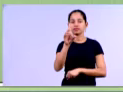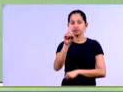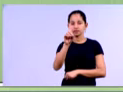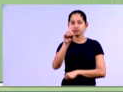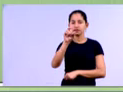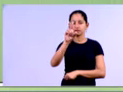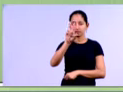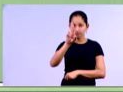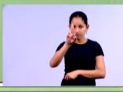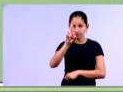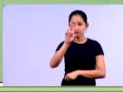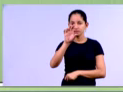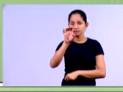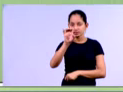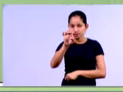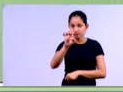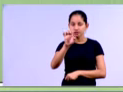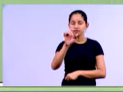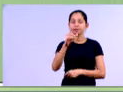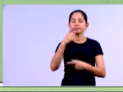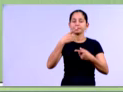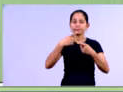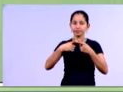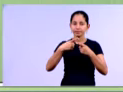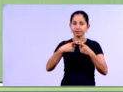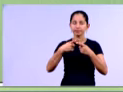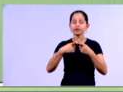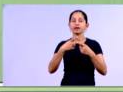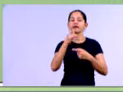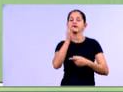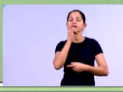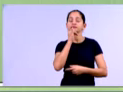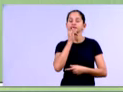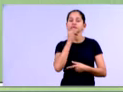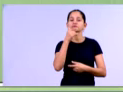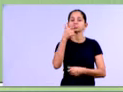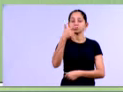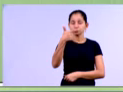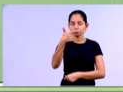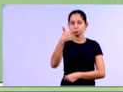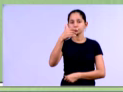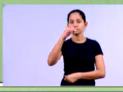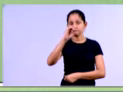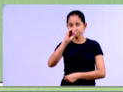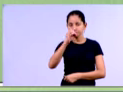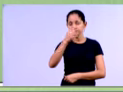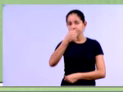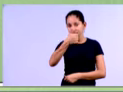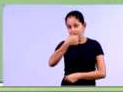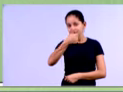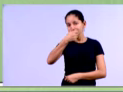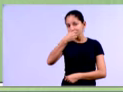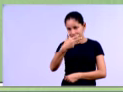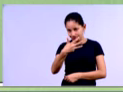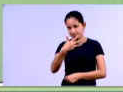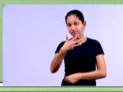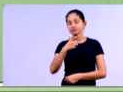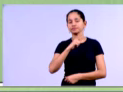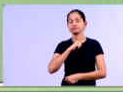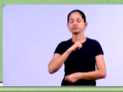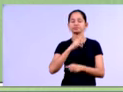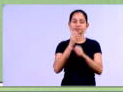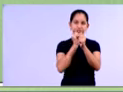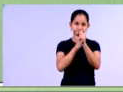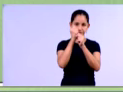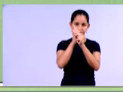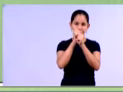considere, né, os valores das contas de resultado do exercício de 2013 da nossa companhia miserável SA. Então veja,